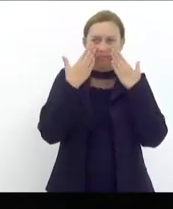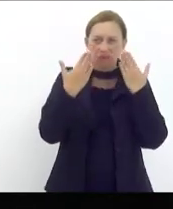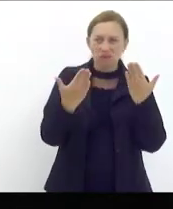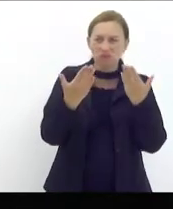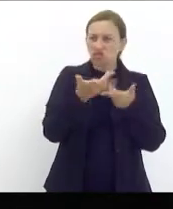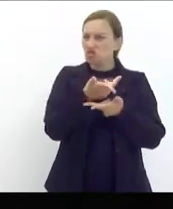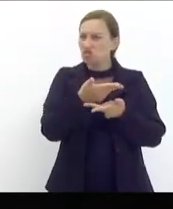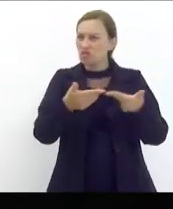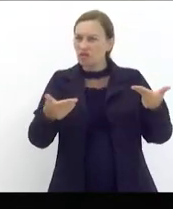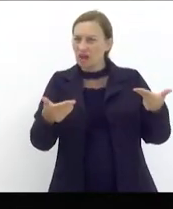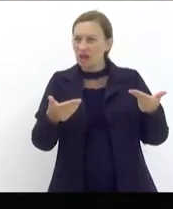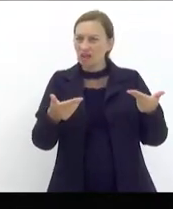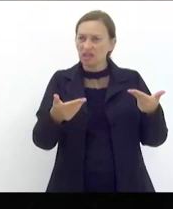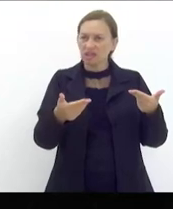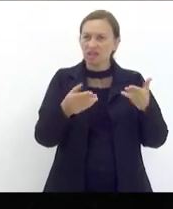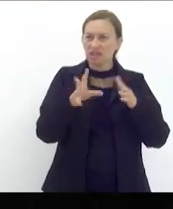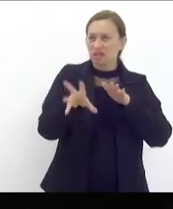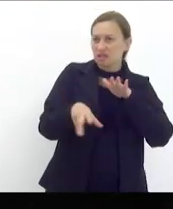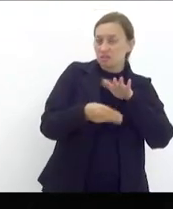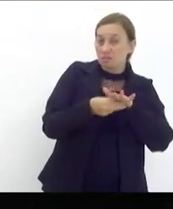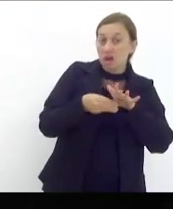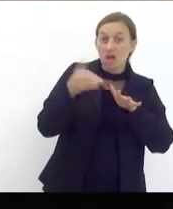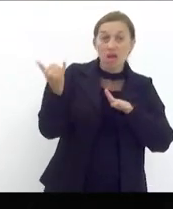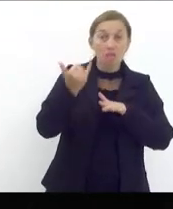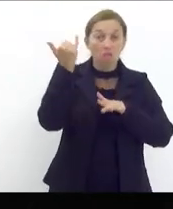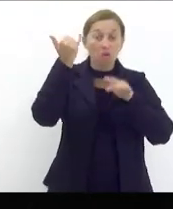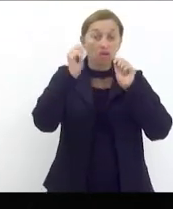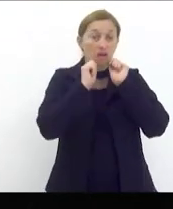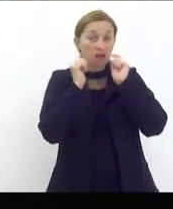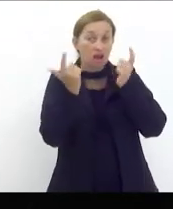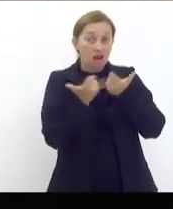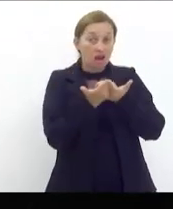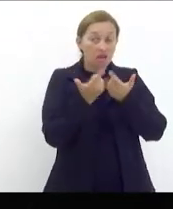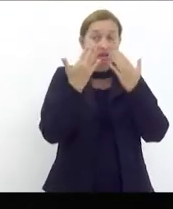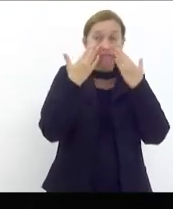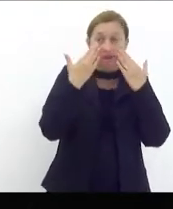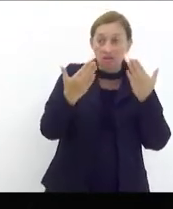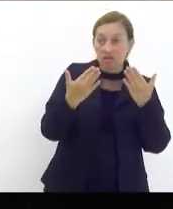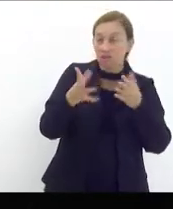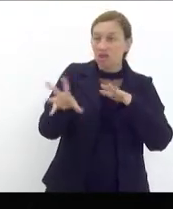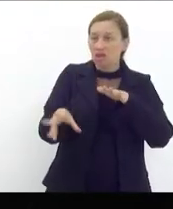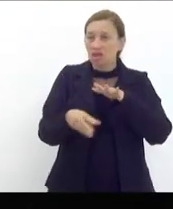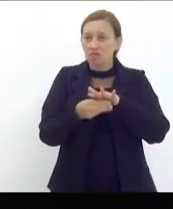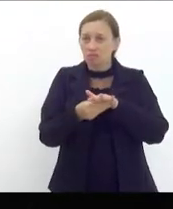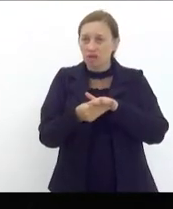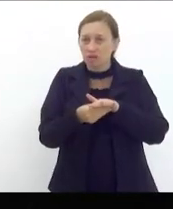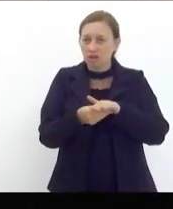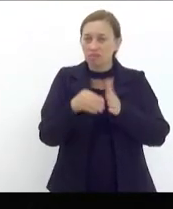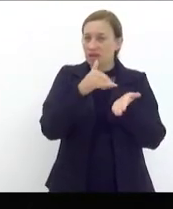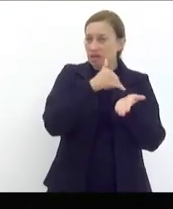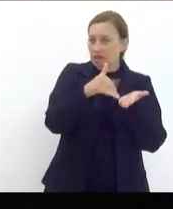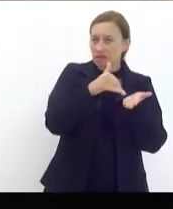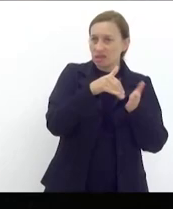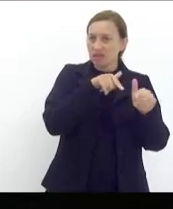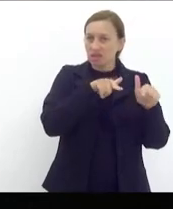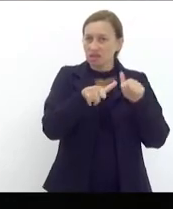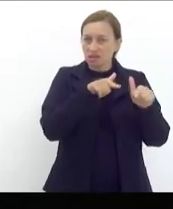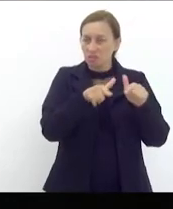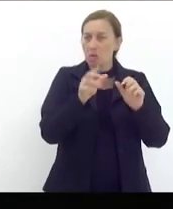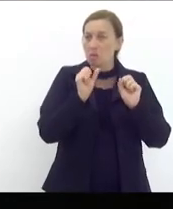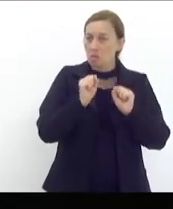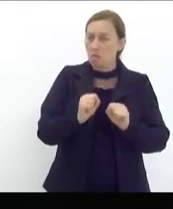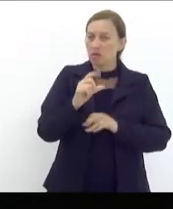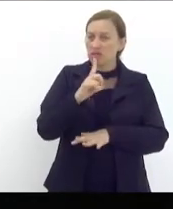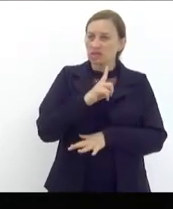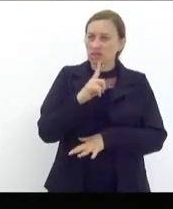diversas emendas é importante que a assembleia legislativa apresente emendas para que a secretaria de trabalho possa